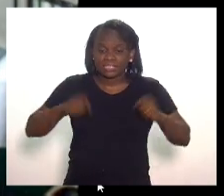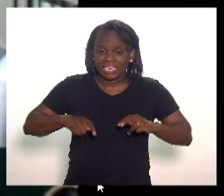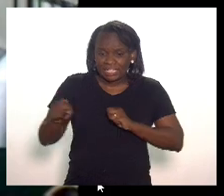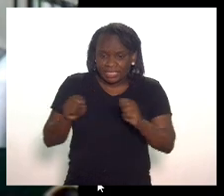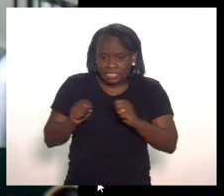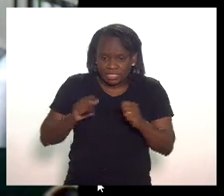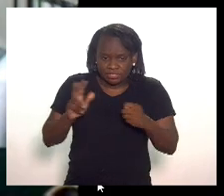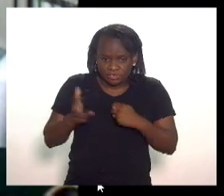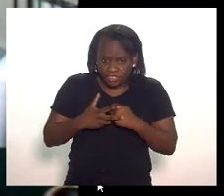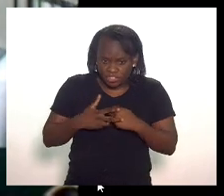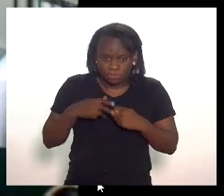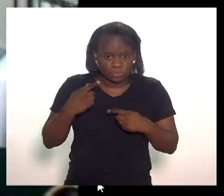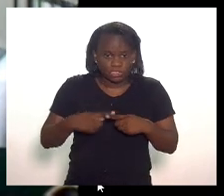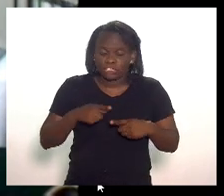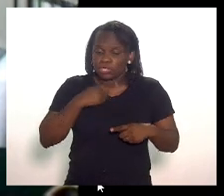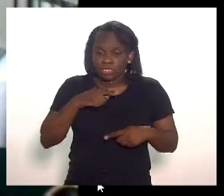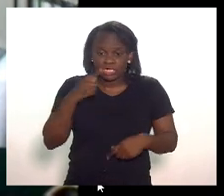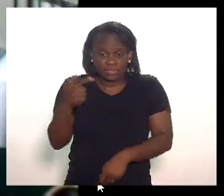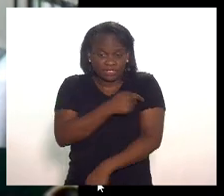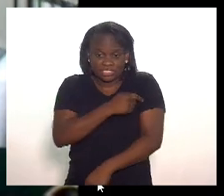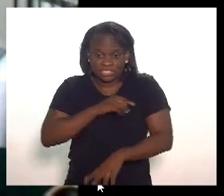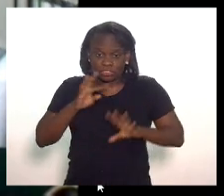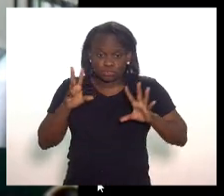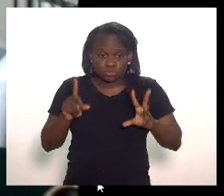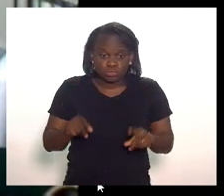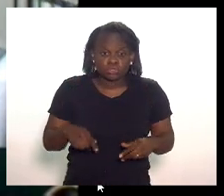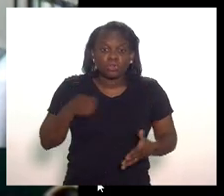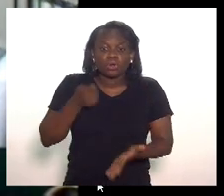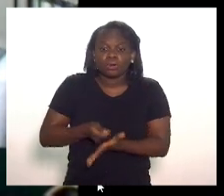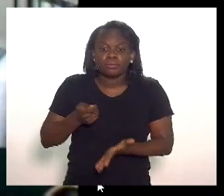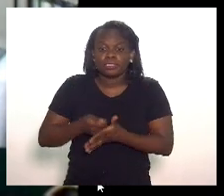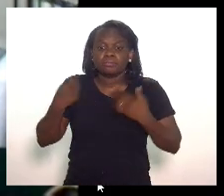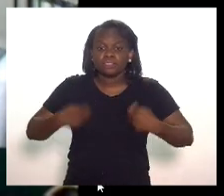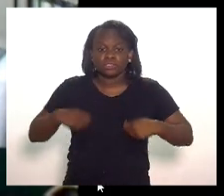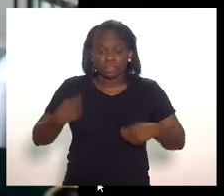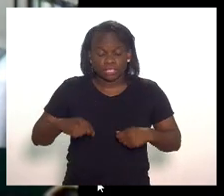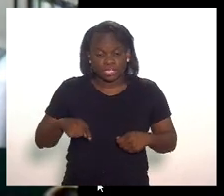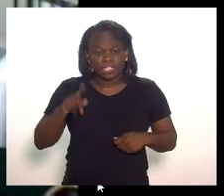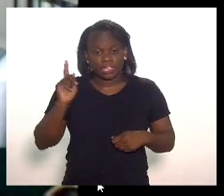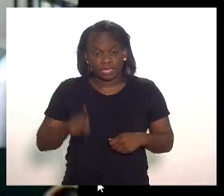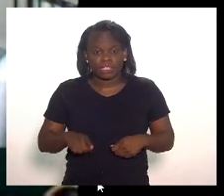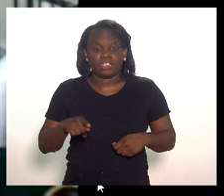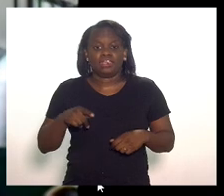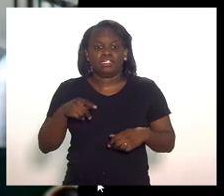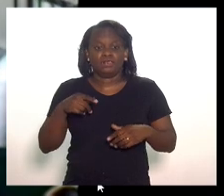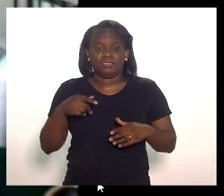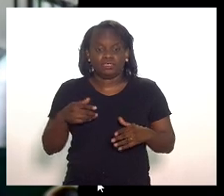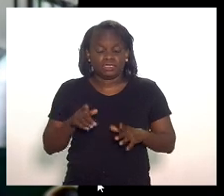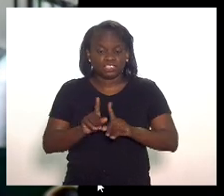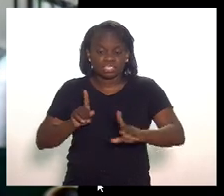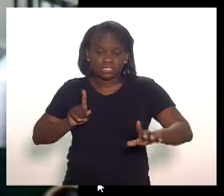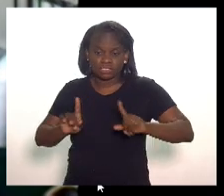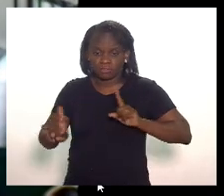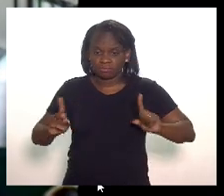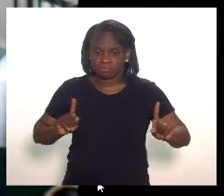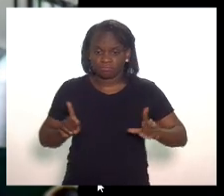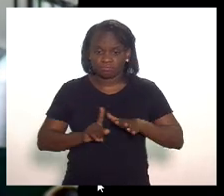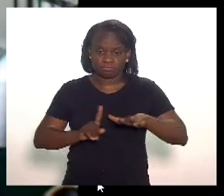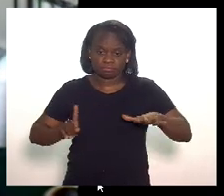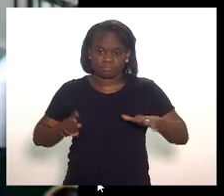enquanto não se consegue massificar a vacinação é através das medidas de distanciamento social